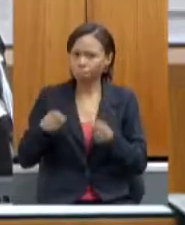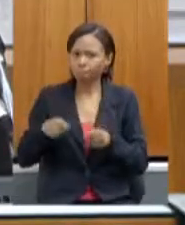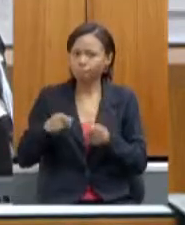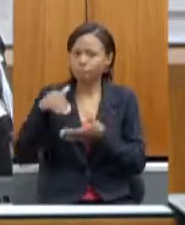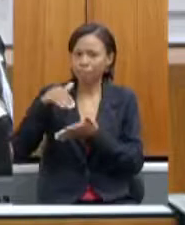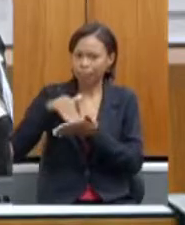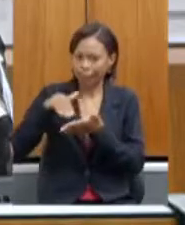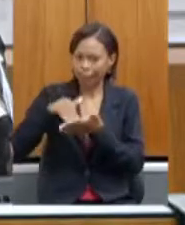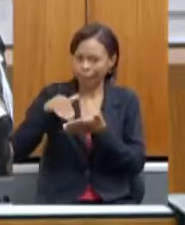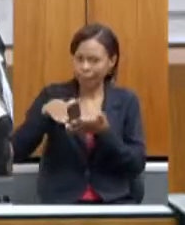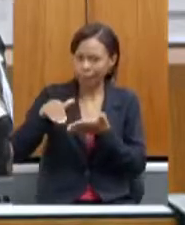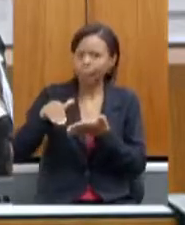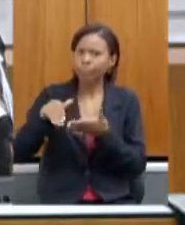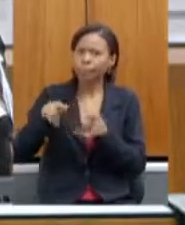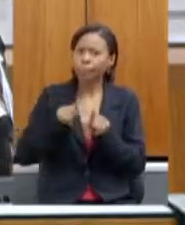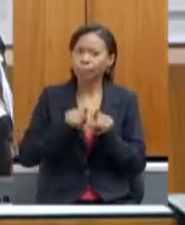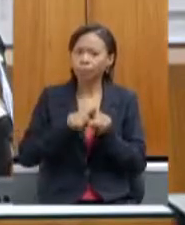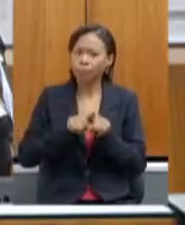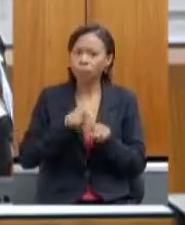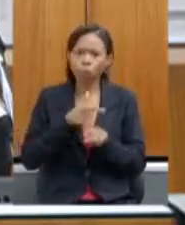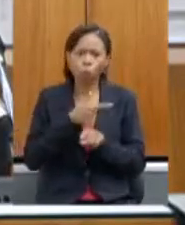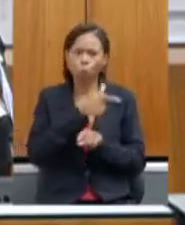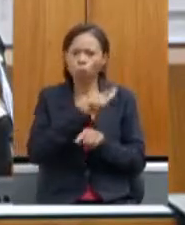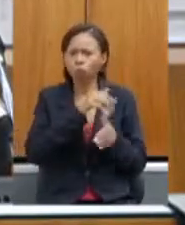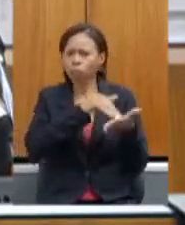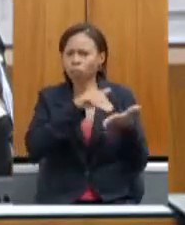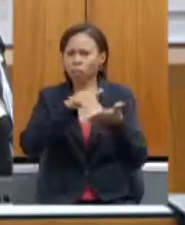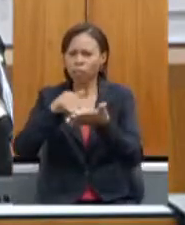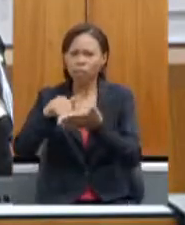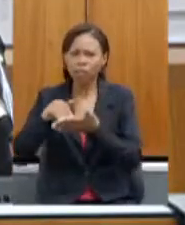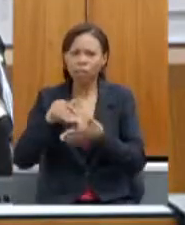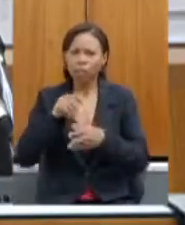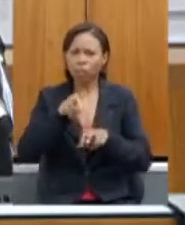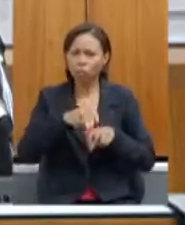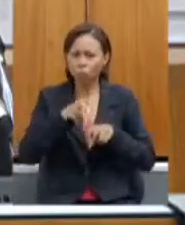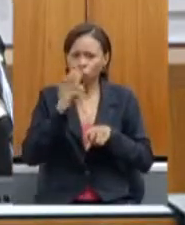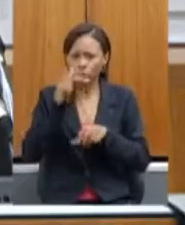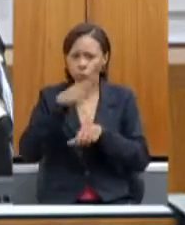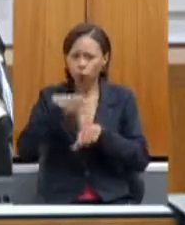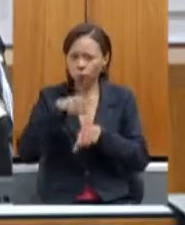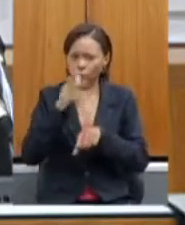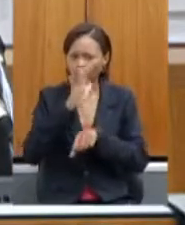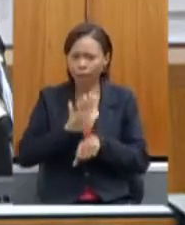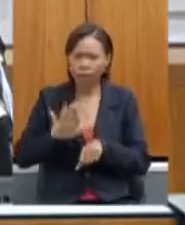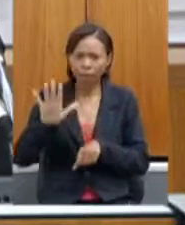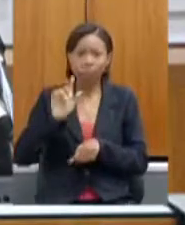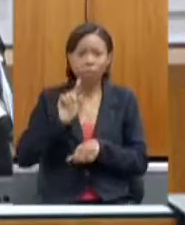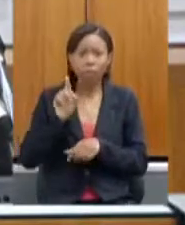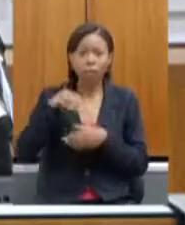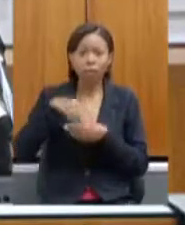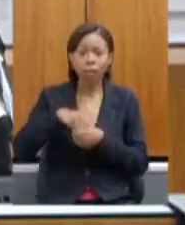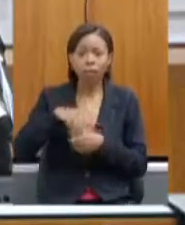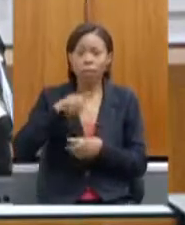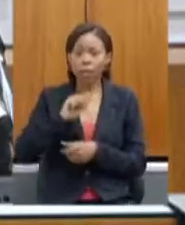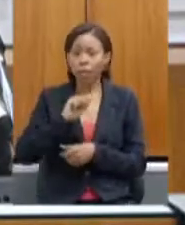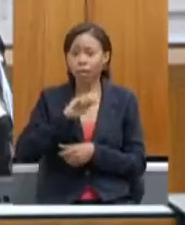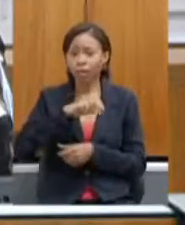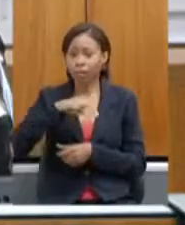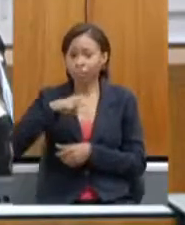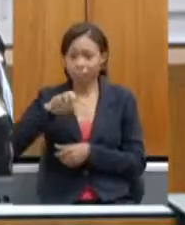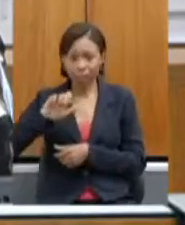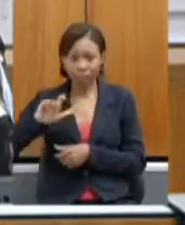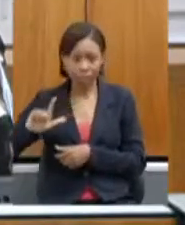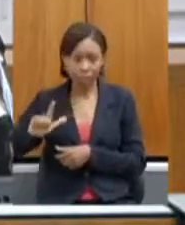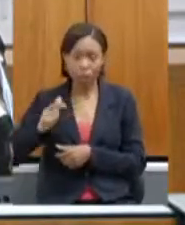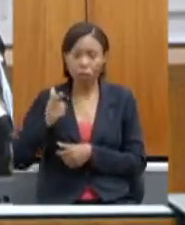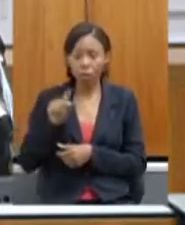do Conceag, de todos os secretários de Agricultura do país, lá na ANEEL, que eles queriam um recadastramento e